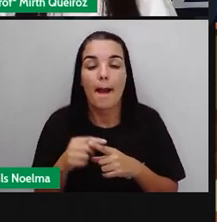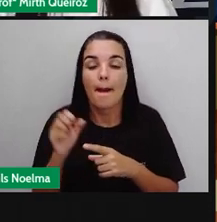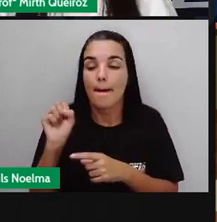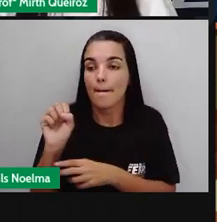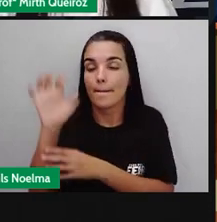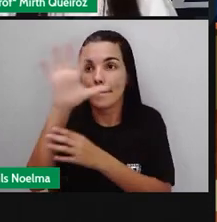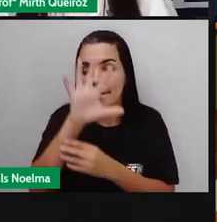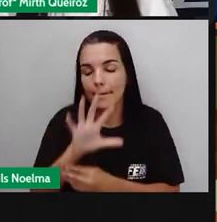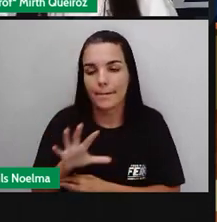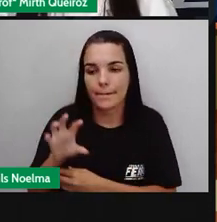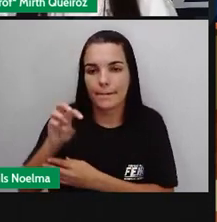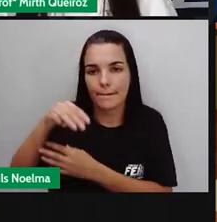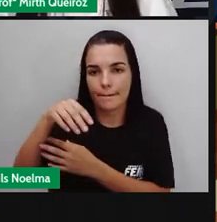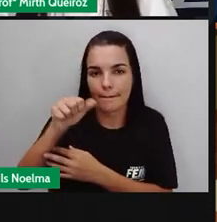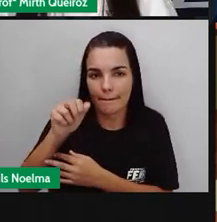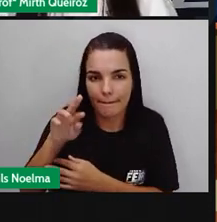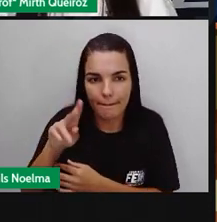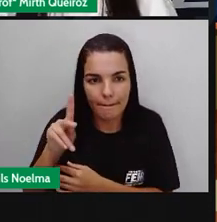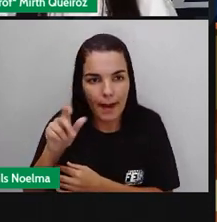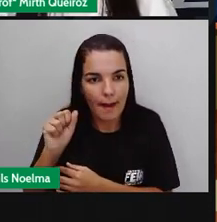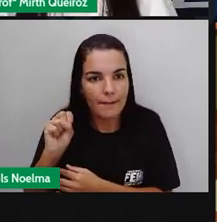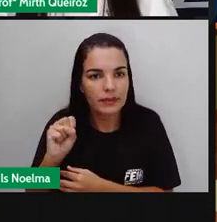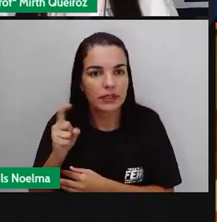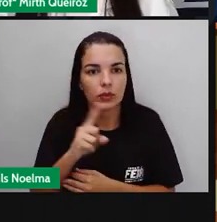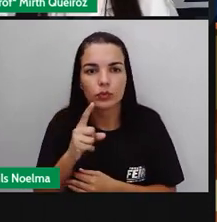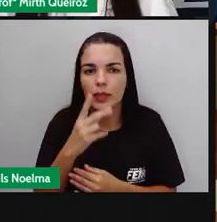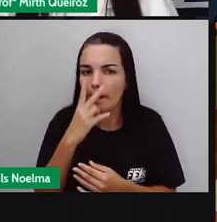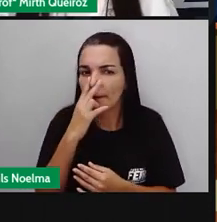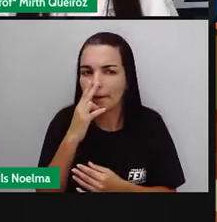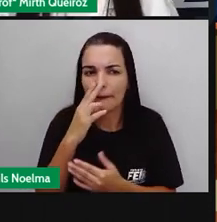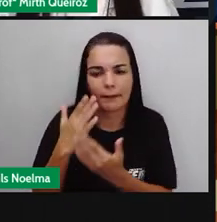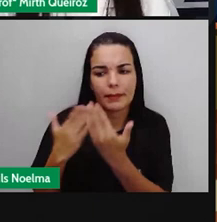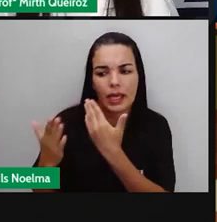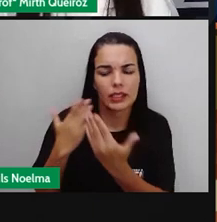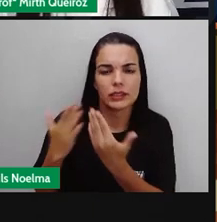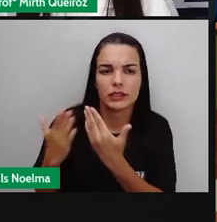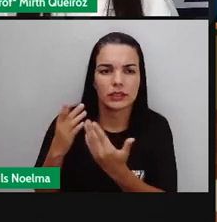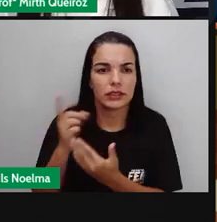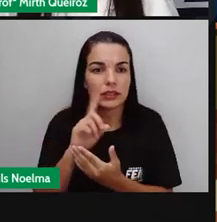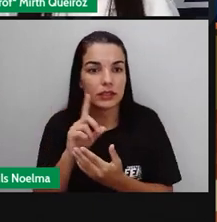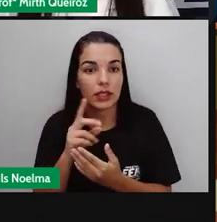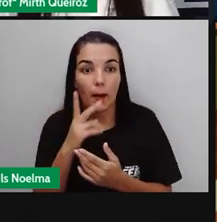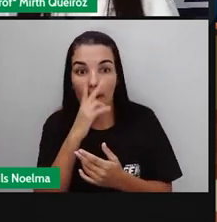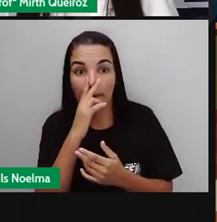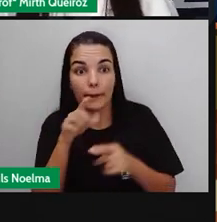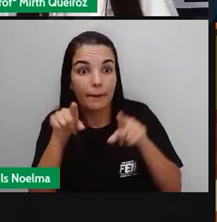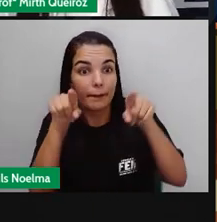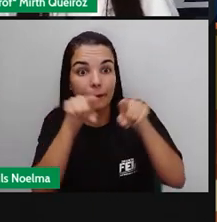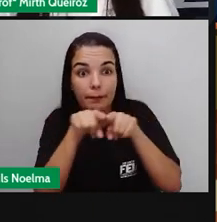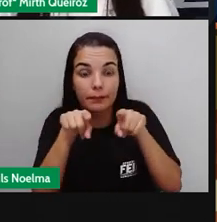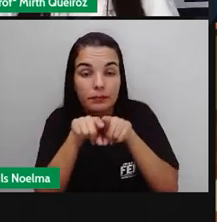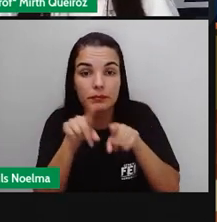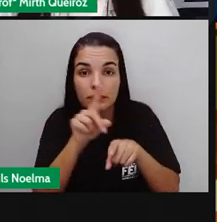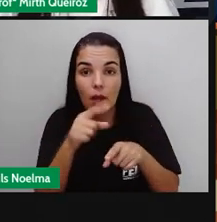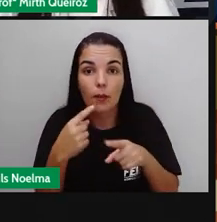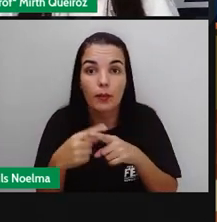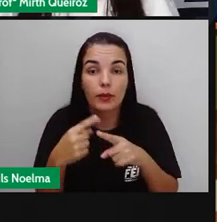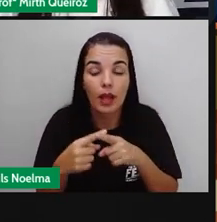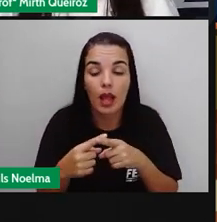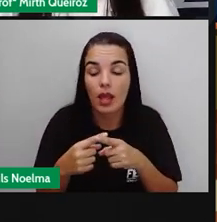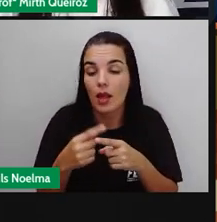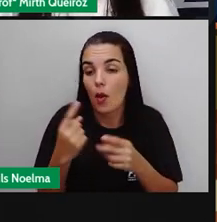representam extensões e áreas semelhantes. Uma vez que o primeiro não há um maior